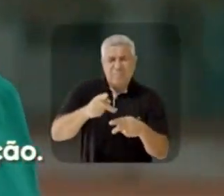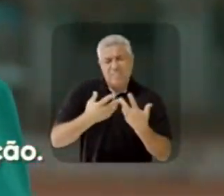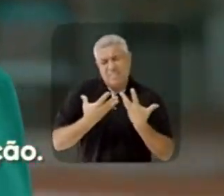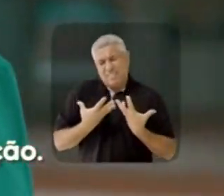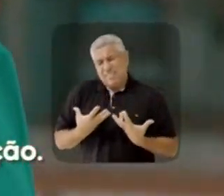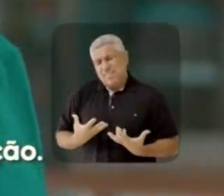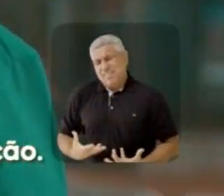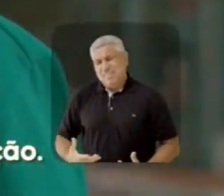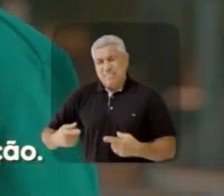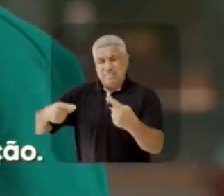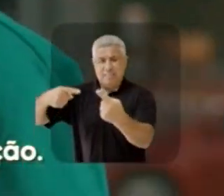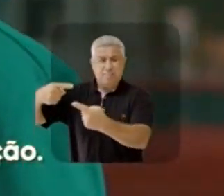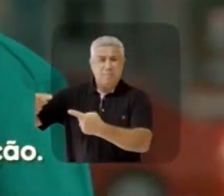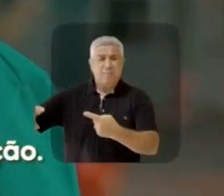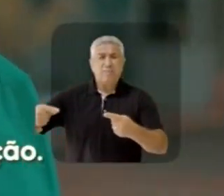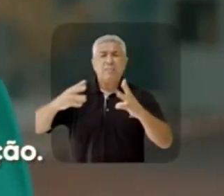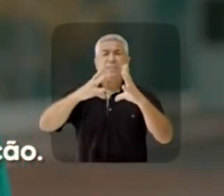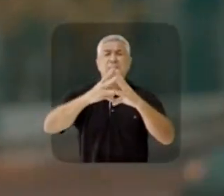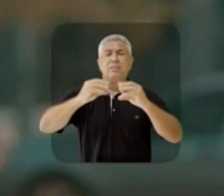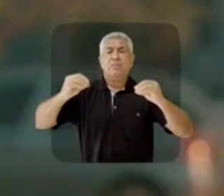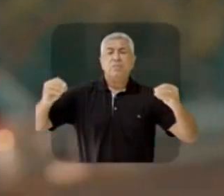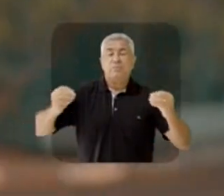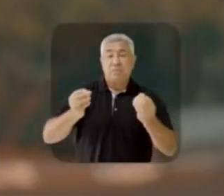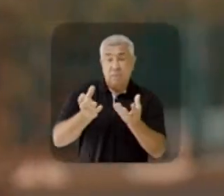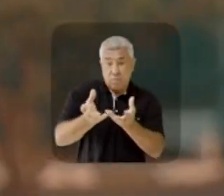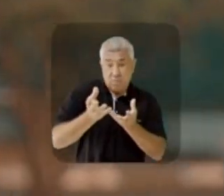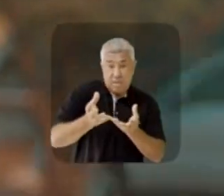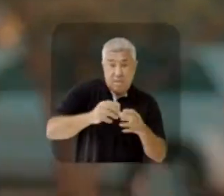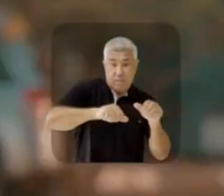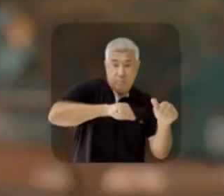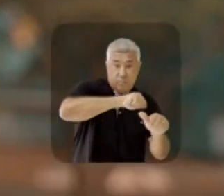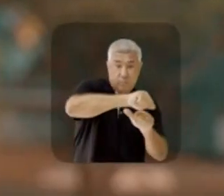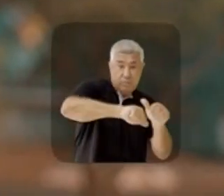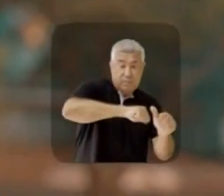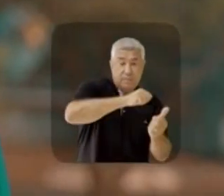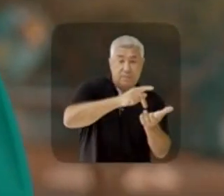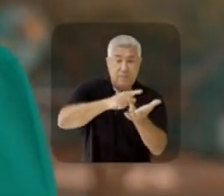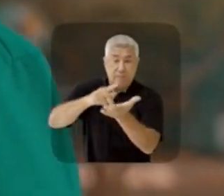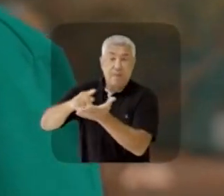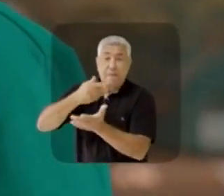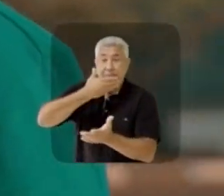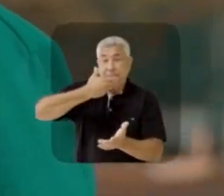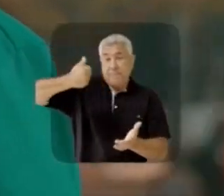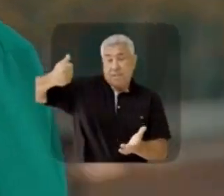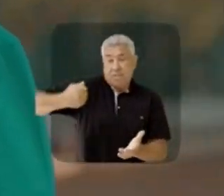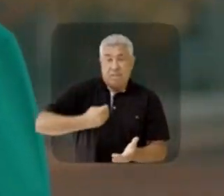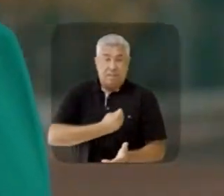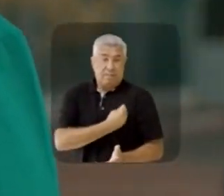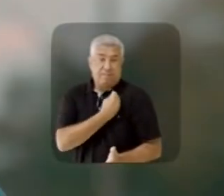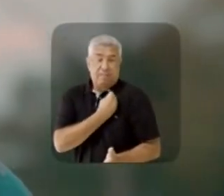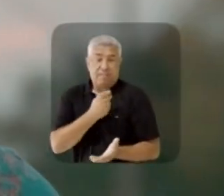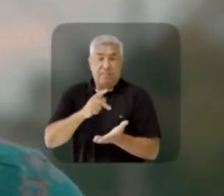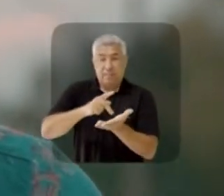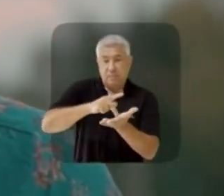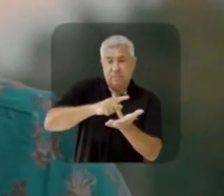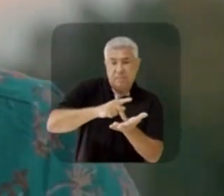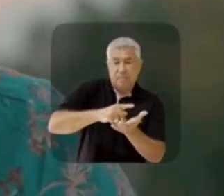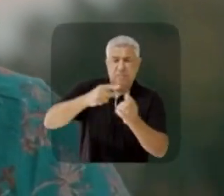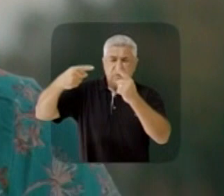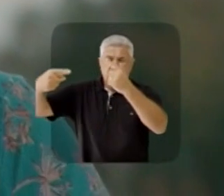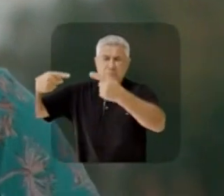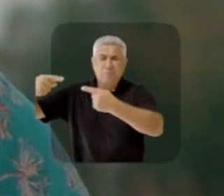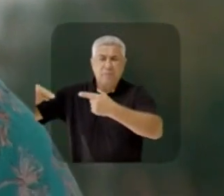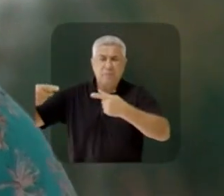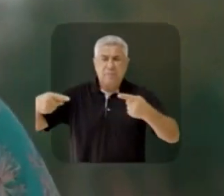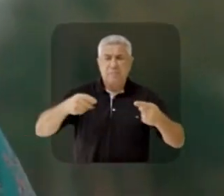político que aparece só no período da eleição. E eu quero mudar essa realidade. Melhorar de verdade a sua vida. Sempre os políticos, a